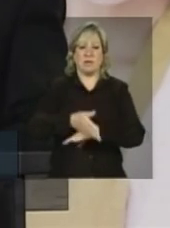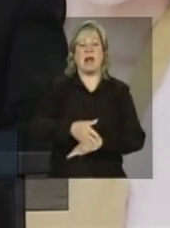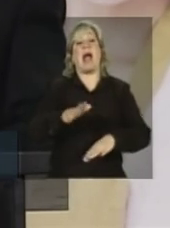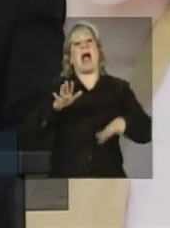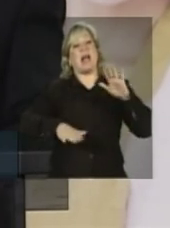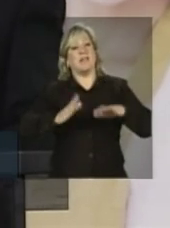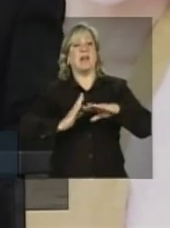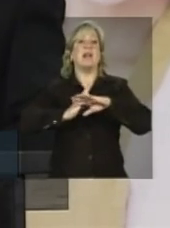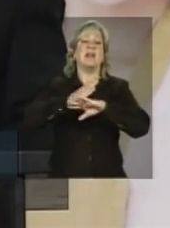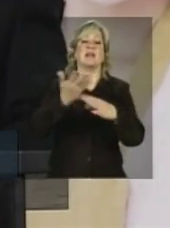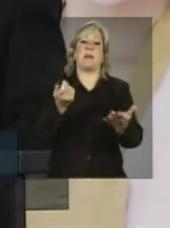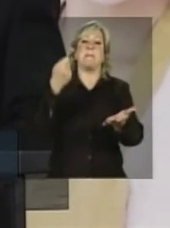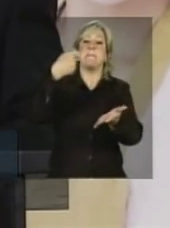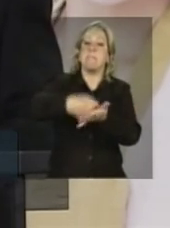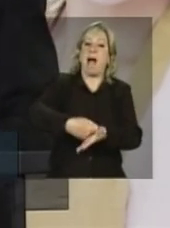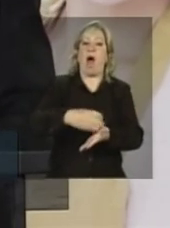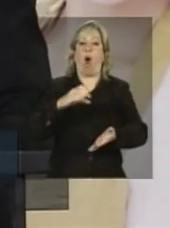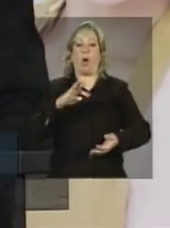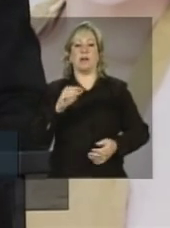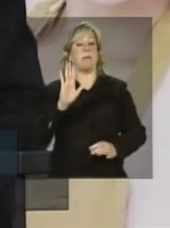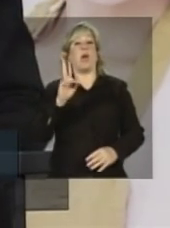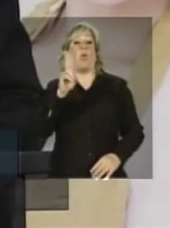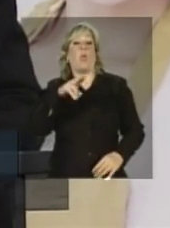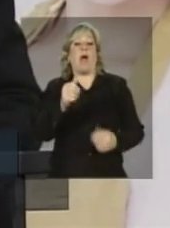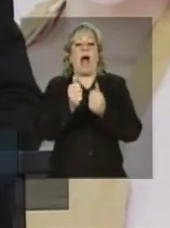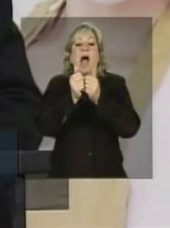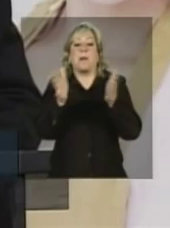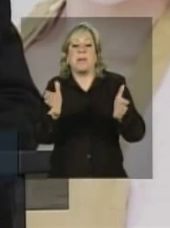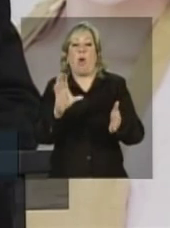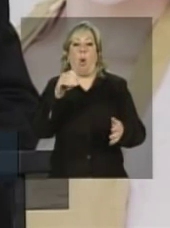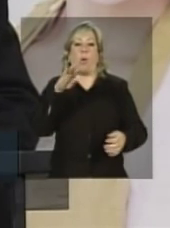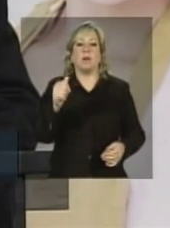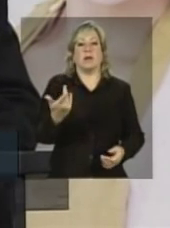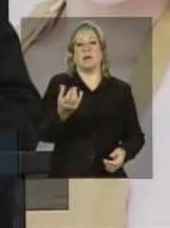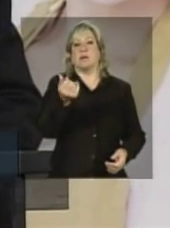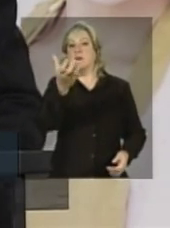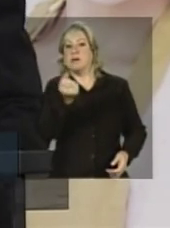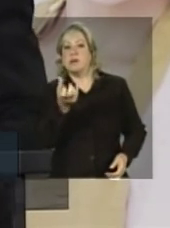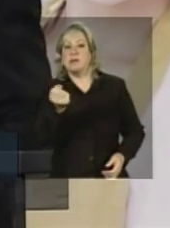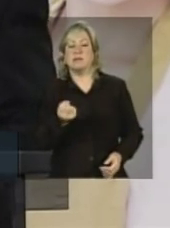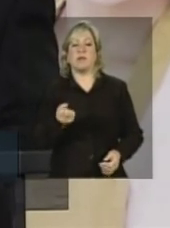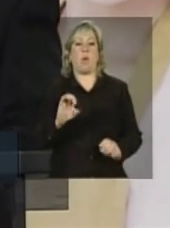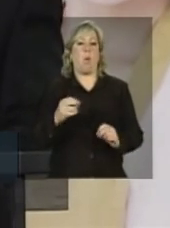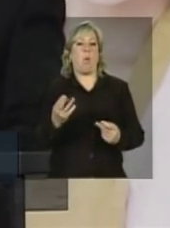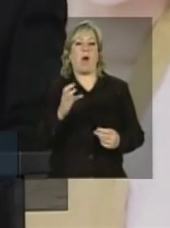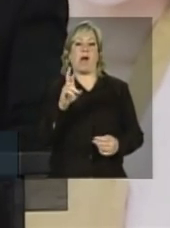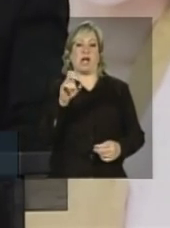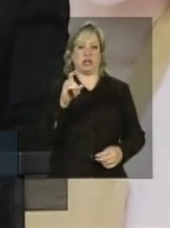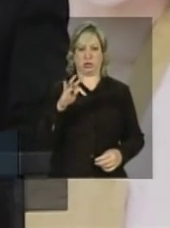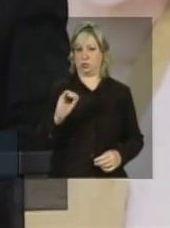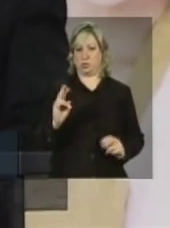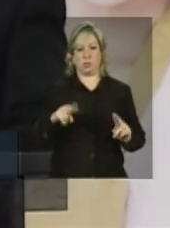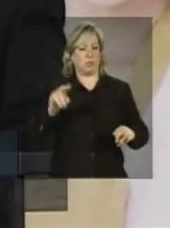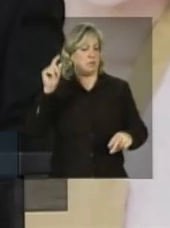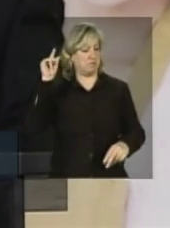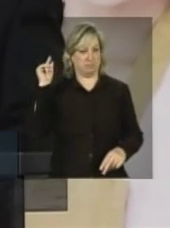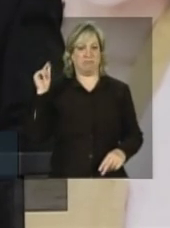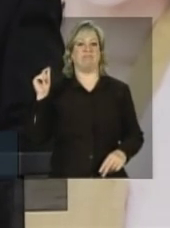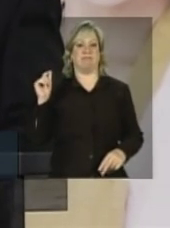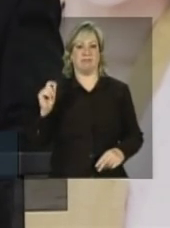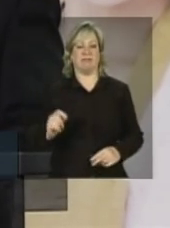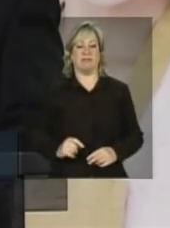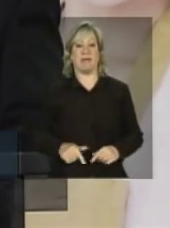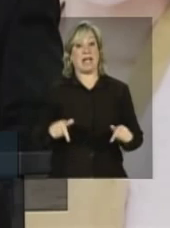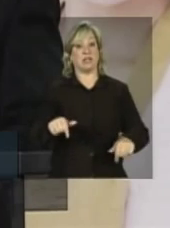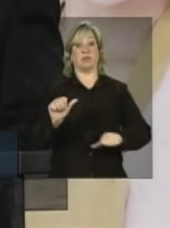na agência bancária para pagar alguma conta, mas não para ter algum benefício ou algum crédito. Isto